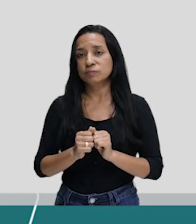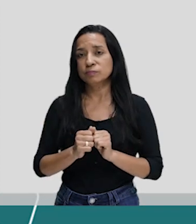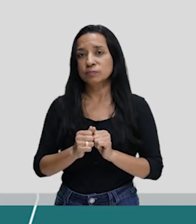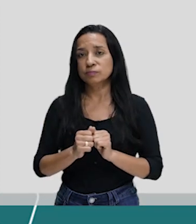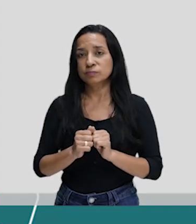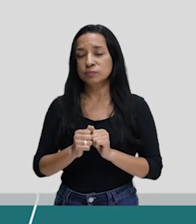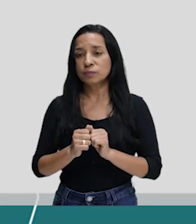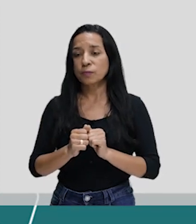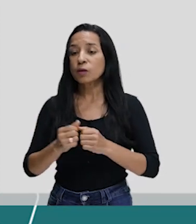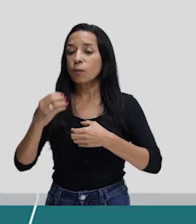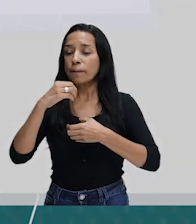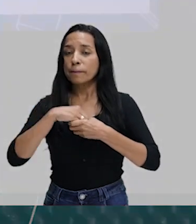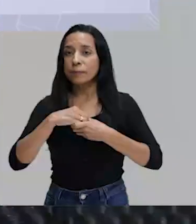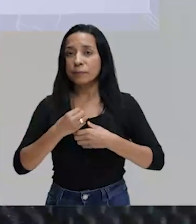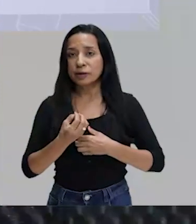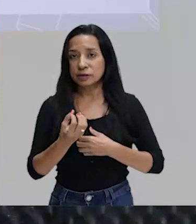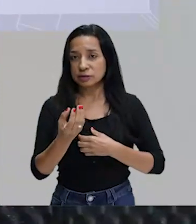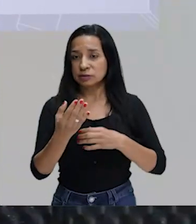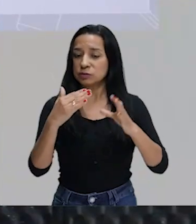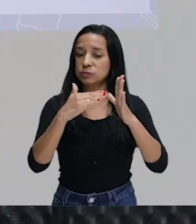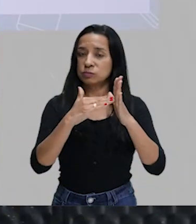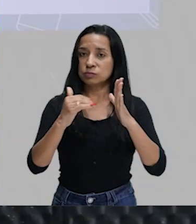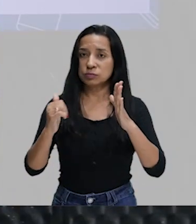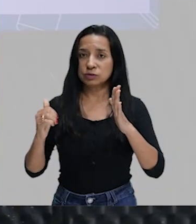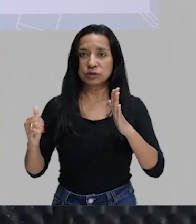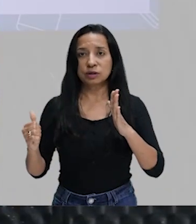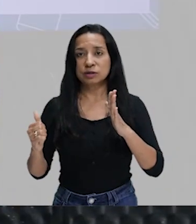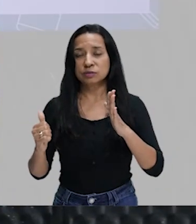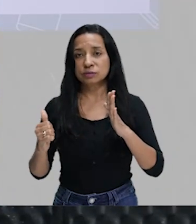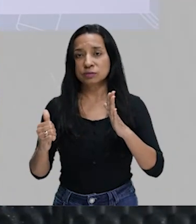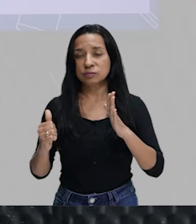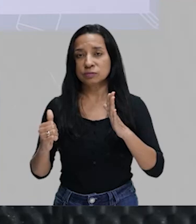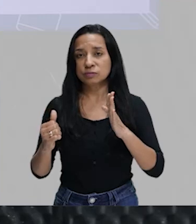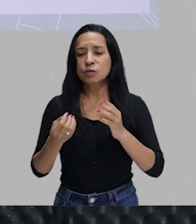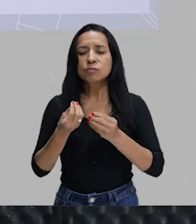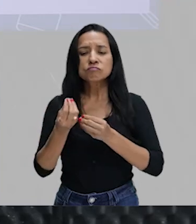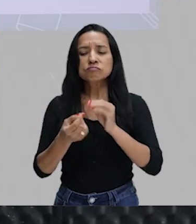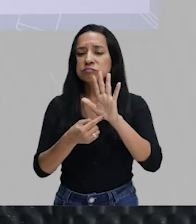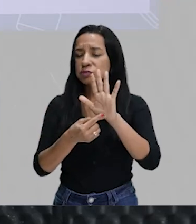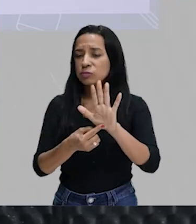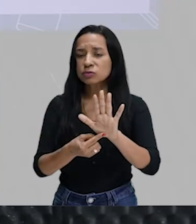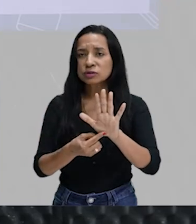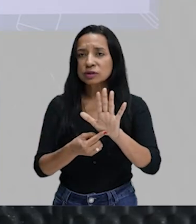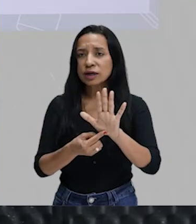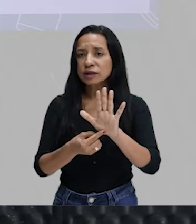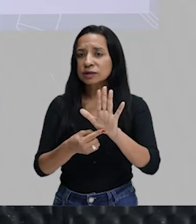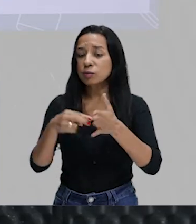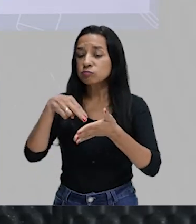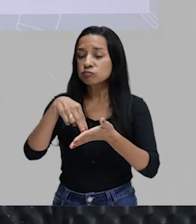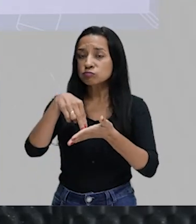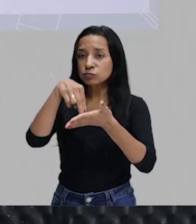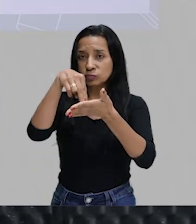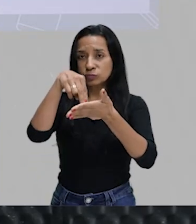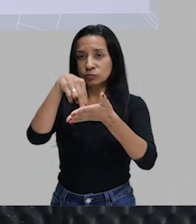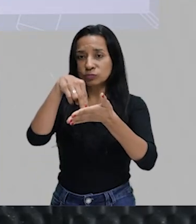parnazianismo, a estética foi colocada, assim, no pedestal. Era arte pela arte,